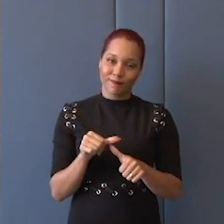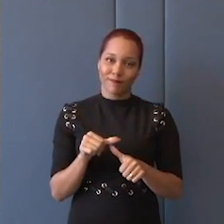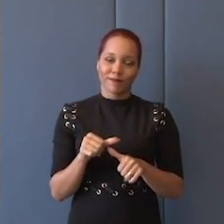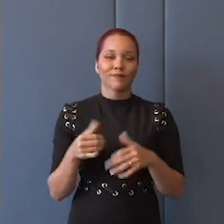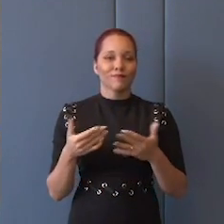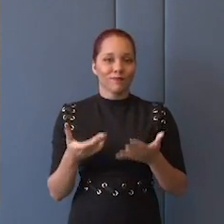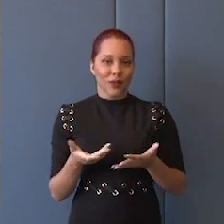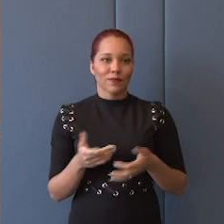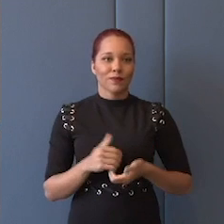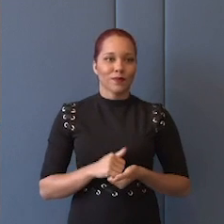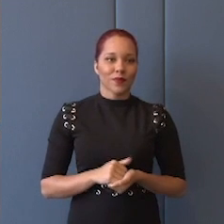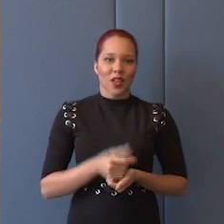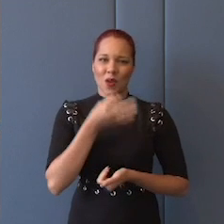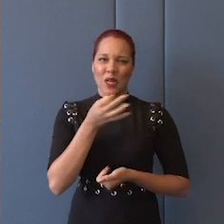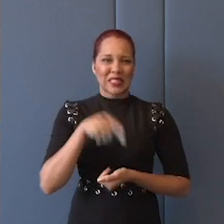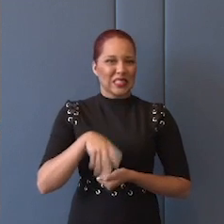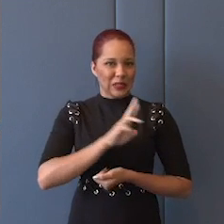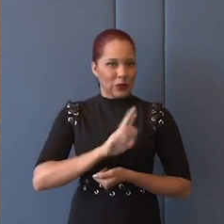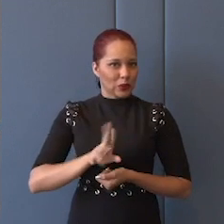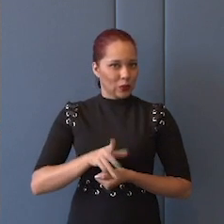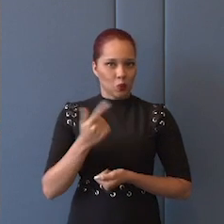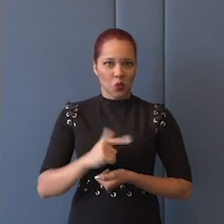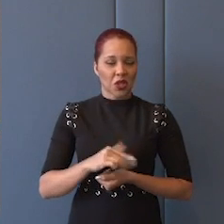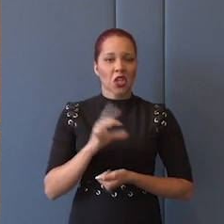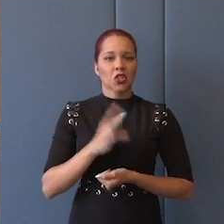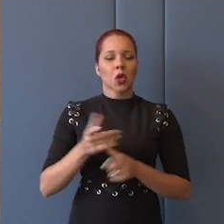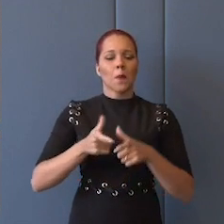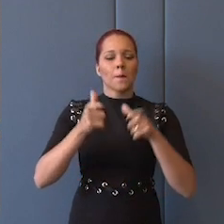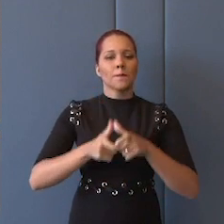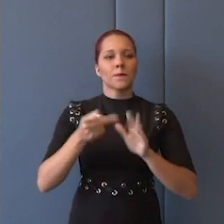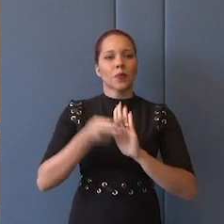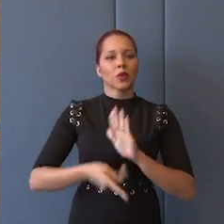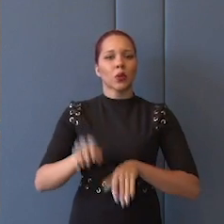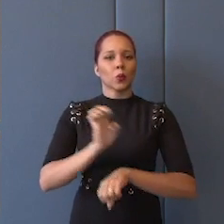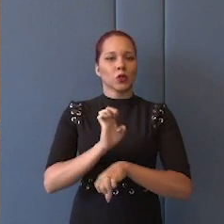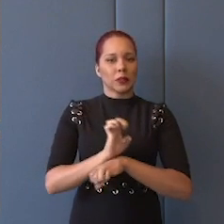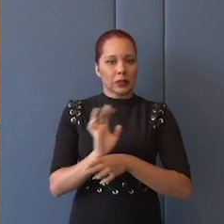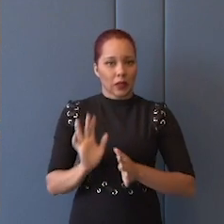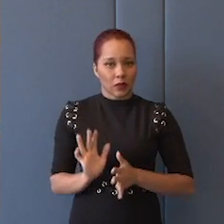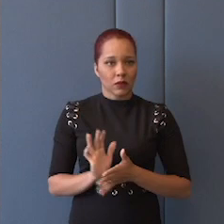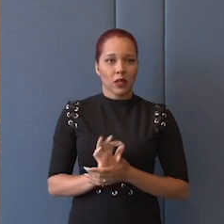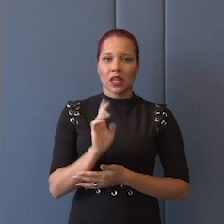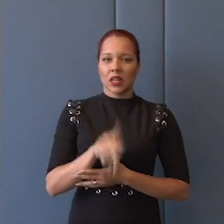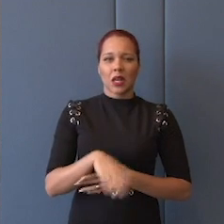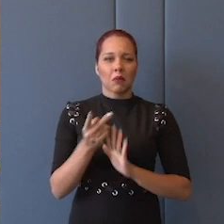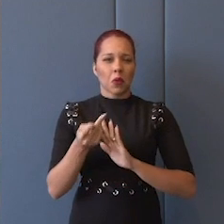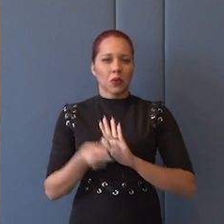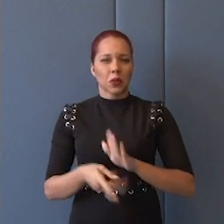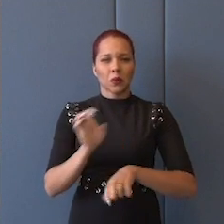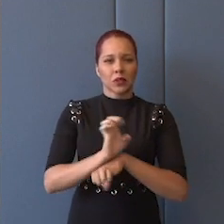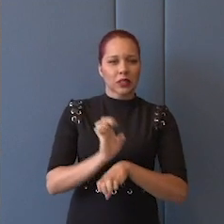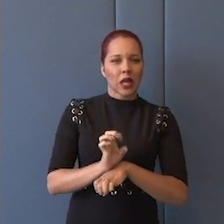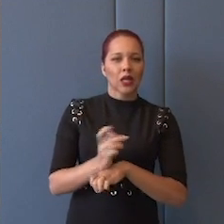Bem, eu acho que isso não existe, eu acho que não existe posição de Estado. Tem dois problemas aqui nessa expressão. Primeiro, posições, depois de Estado.